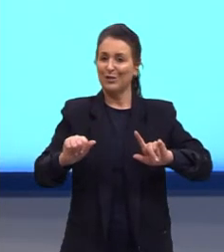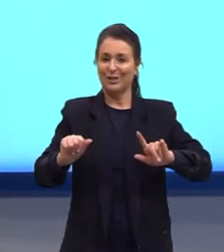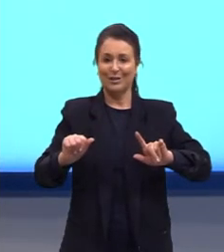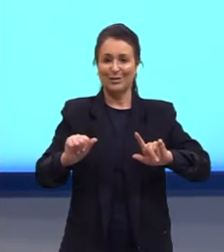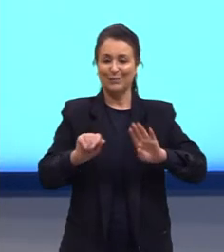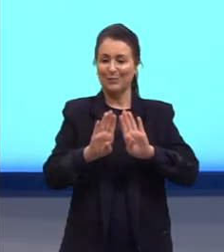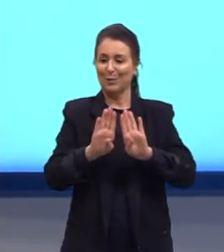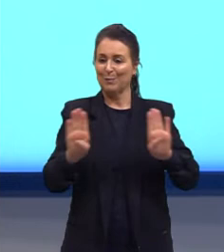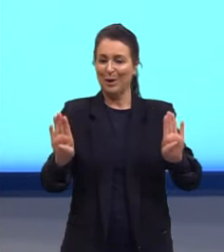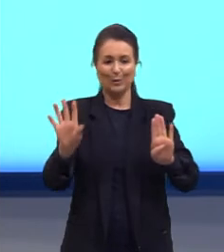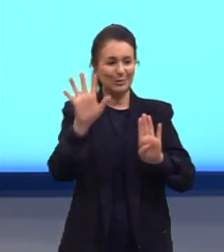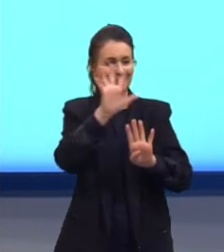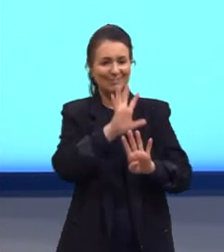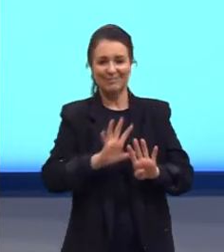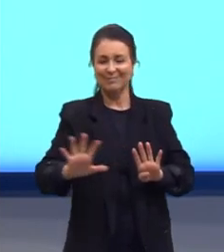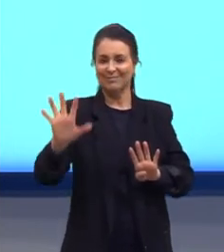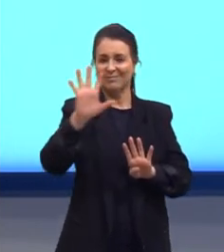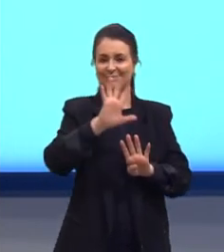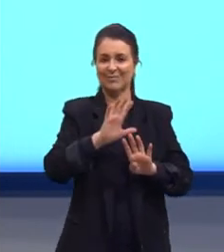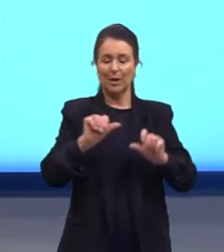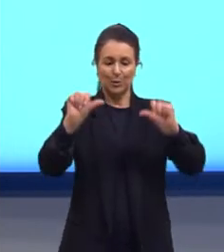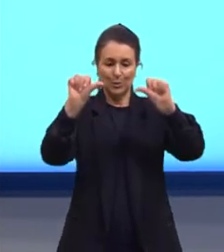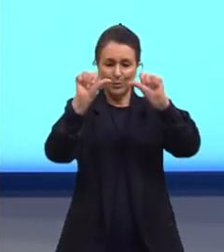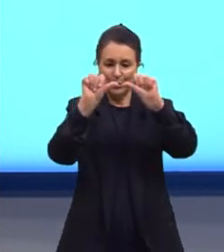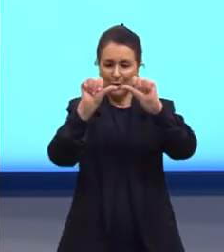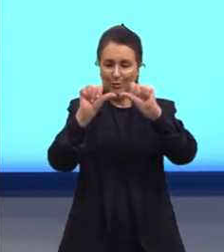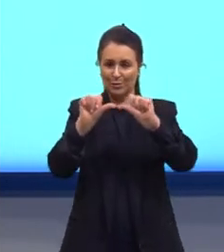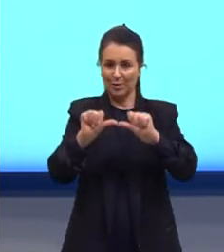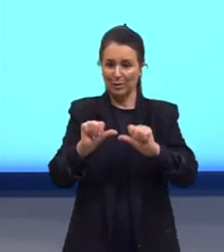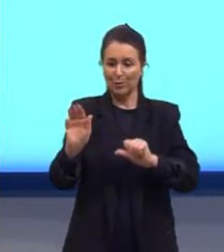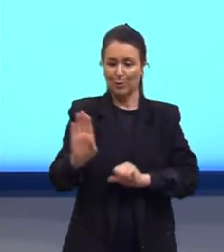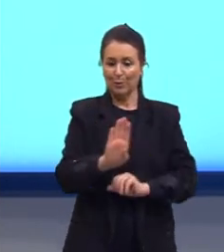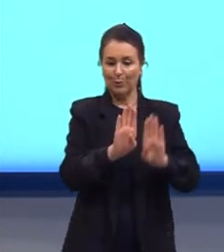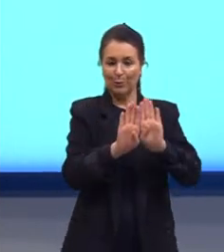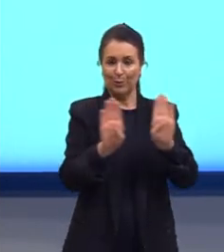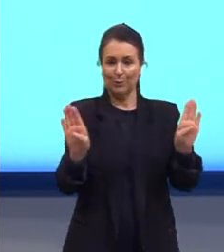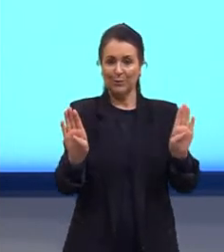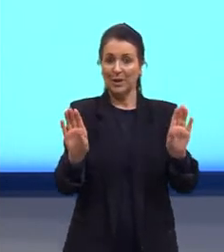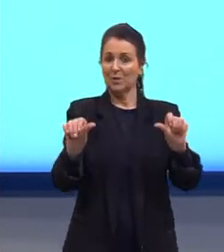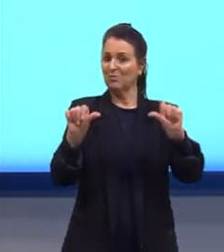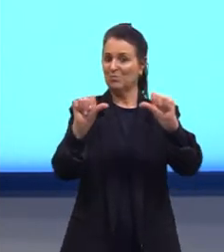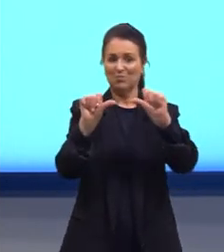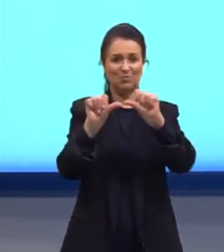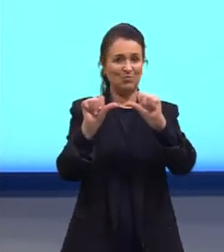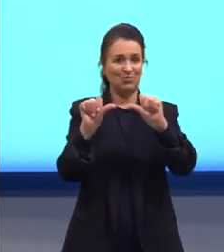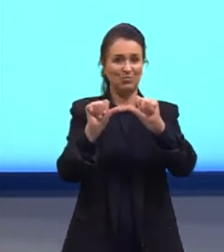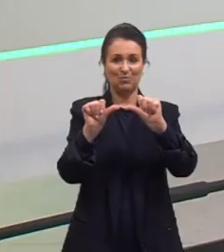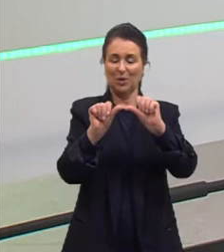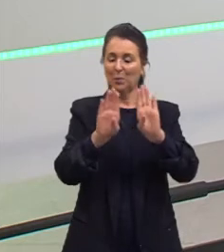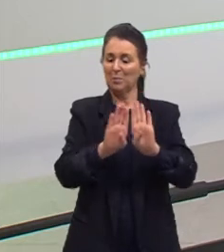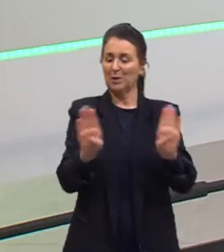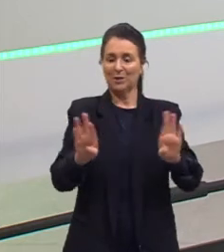identificar ali no carbono simétrico que o plano está no mesmo plano. e a assimétrico, planos diferentes.